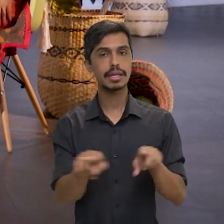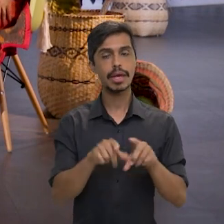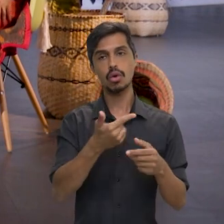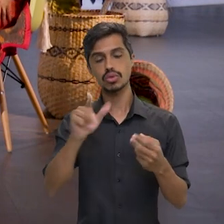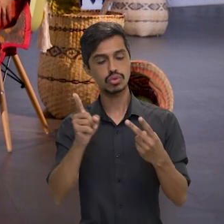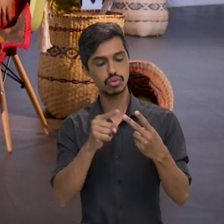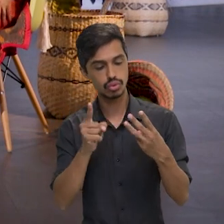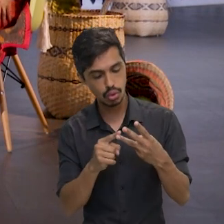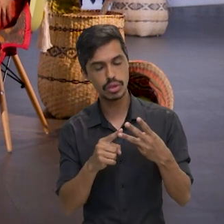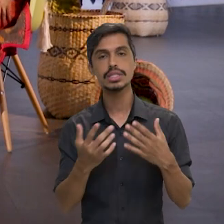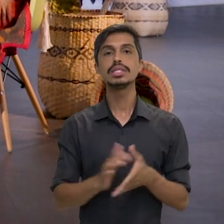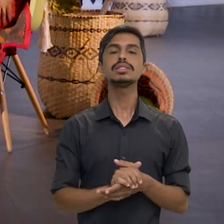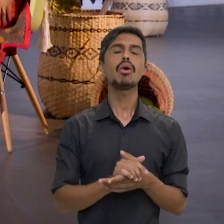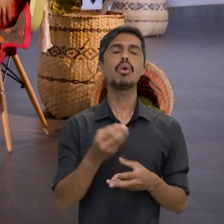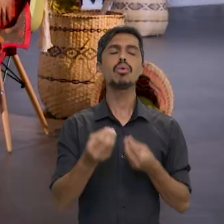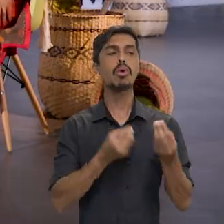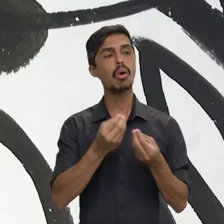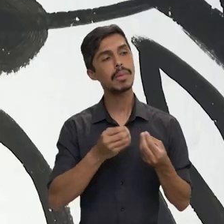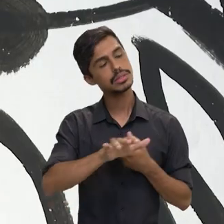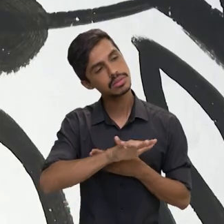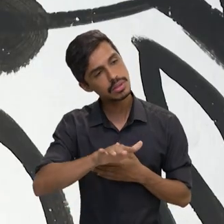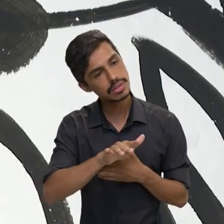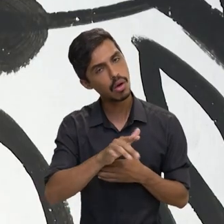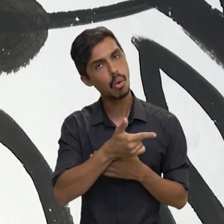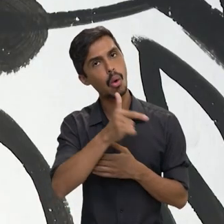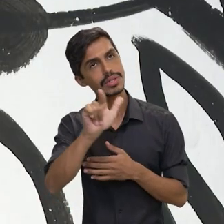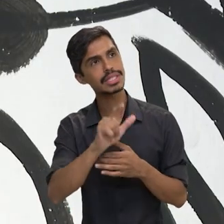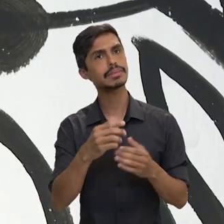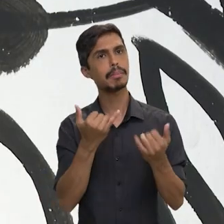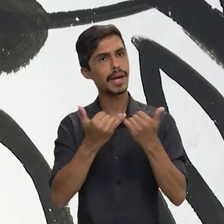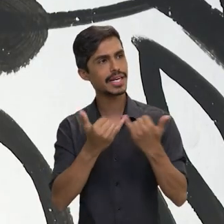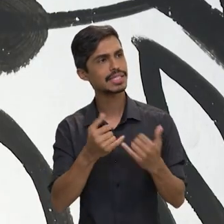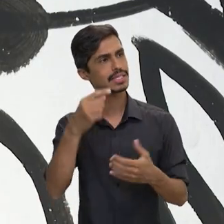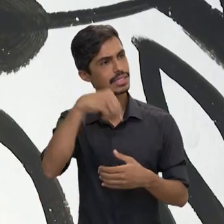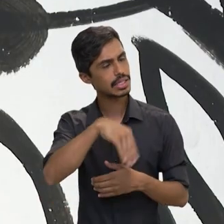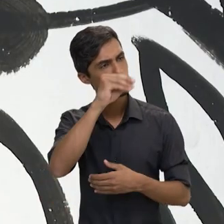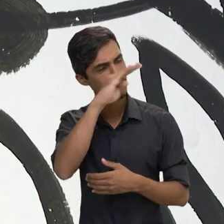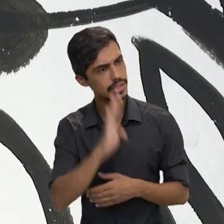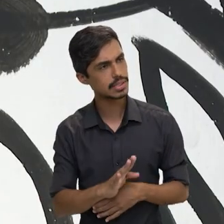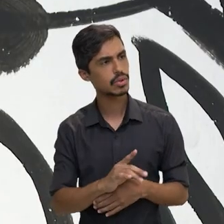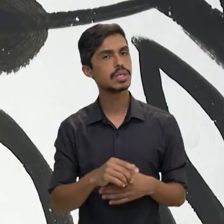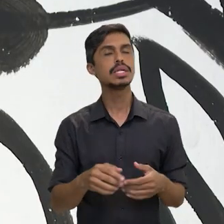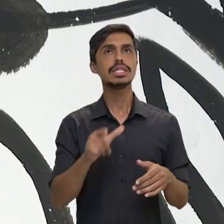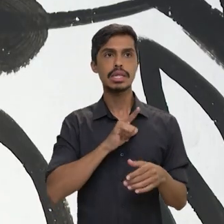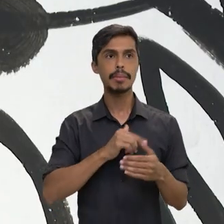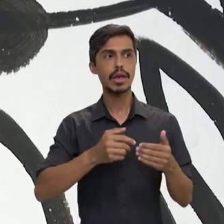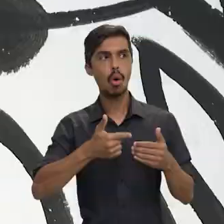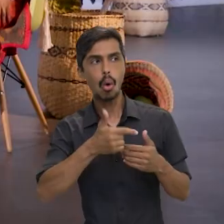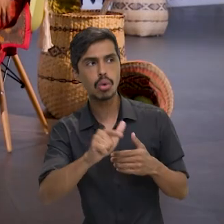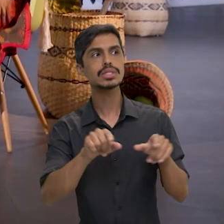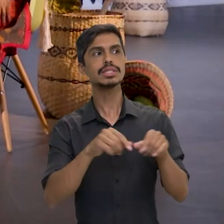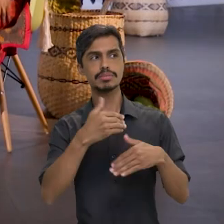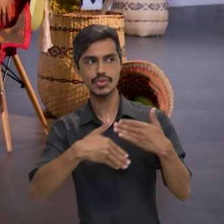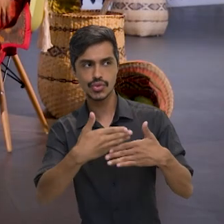territórios. Quantas situações semelhantes nós temos hoje no Brasil? depois dessas, devem